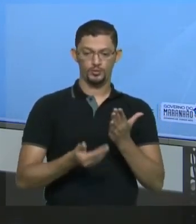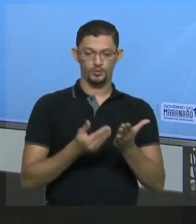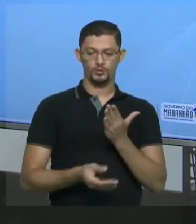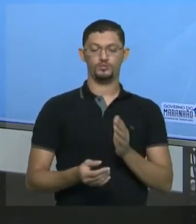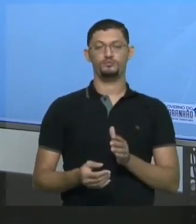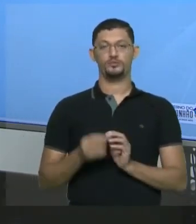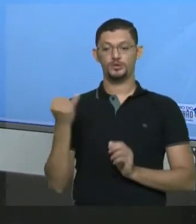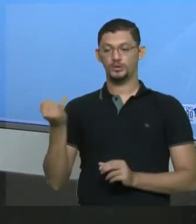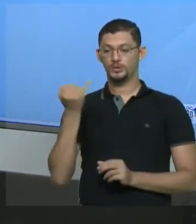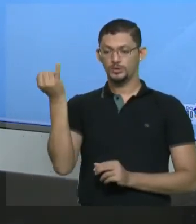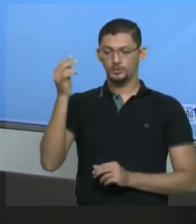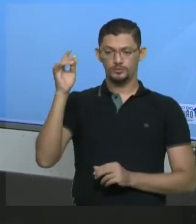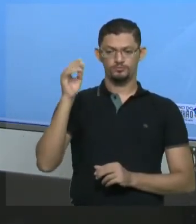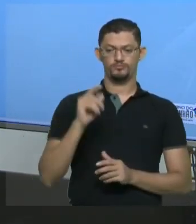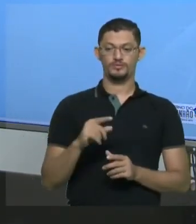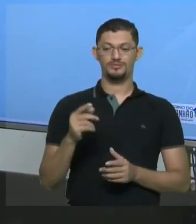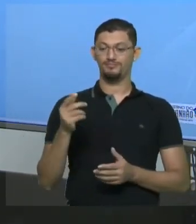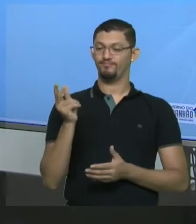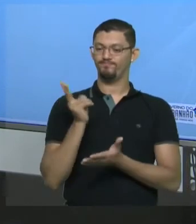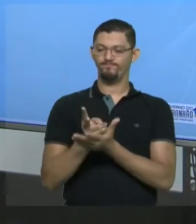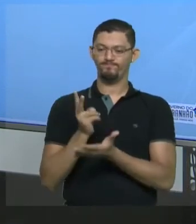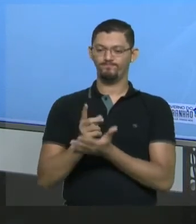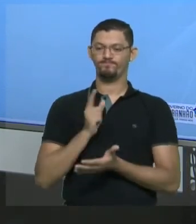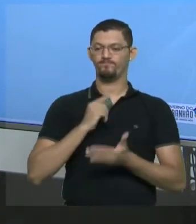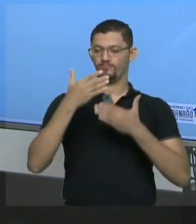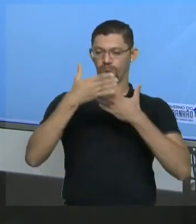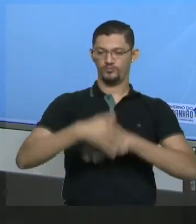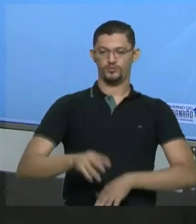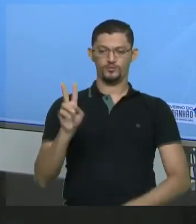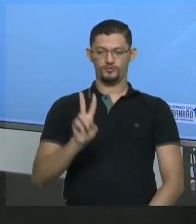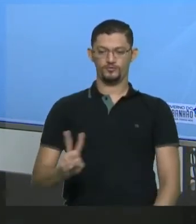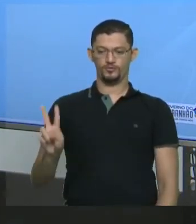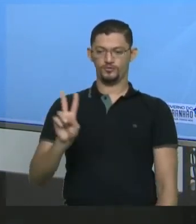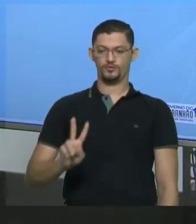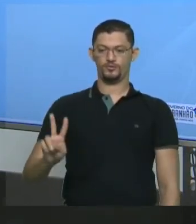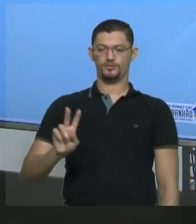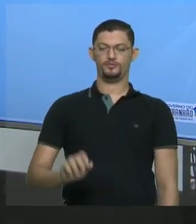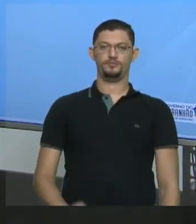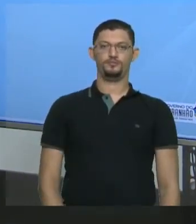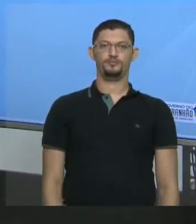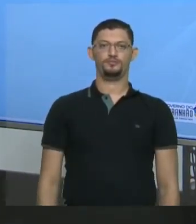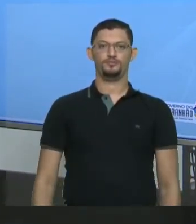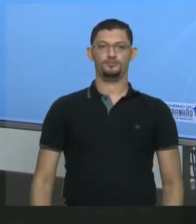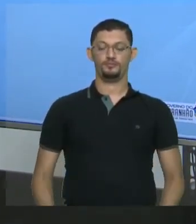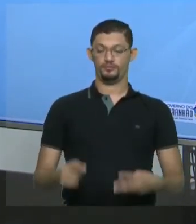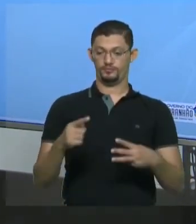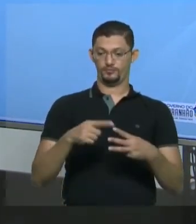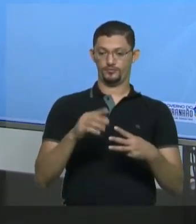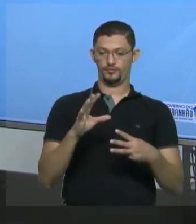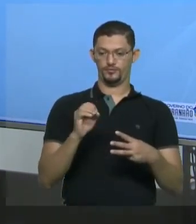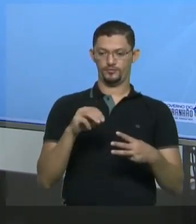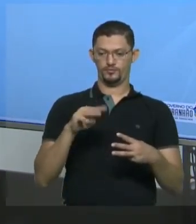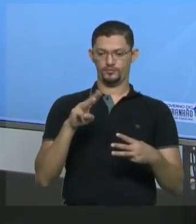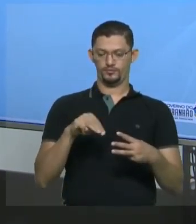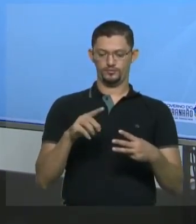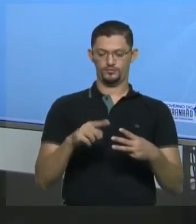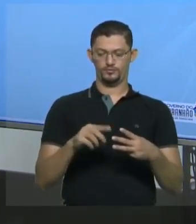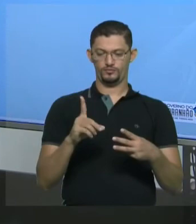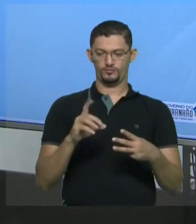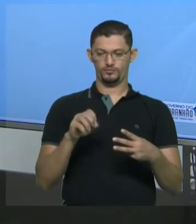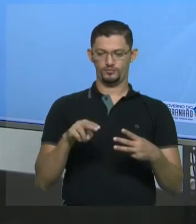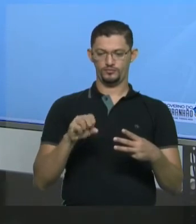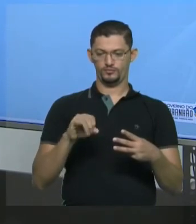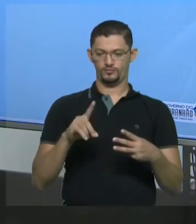importantes e muito comuns em provas, em vestibulares. Ok? Concentração comum, densidade e